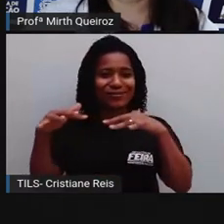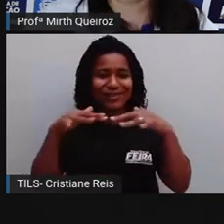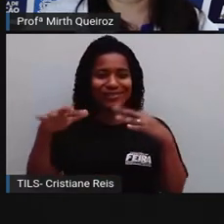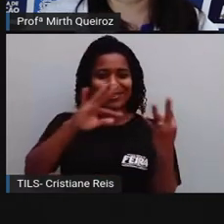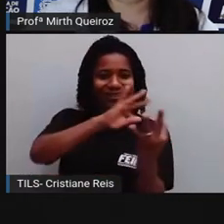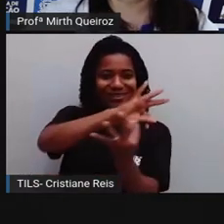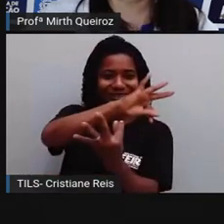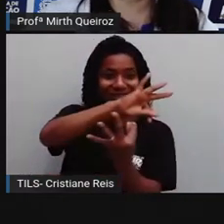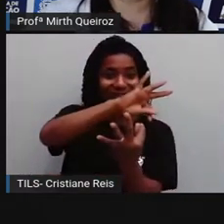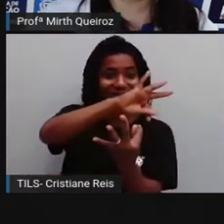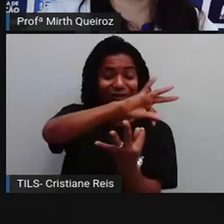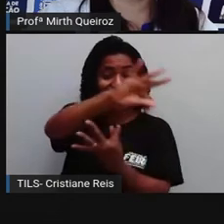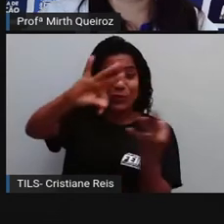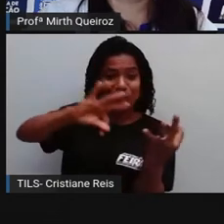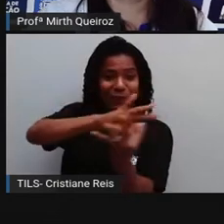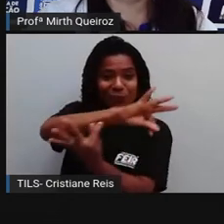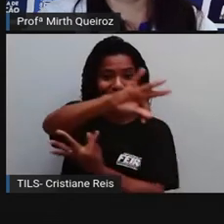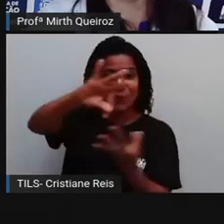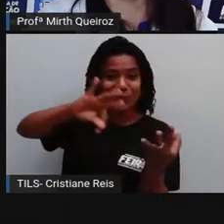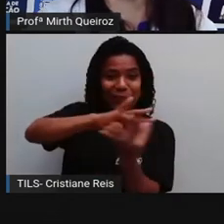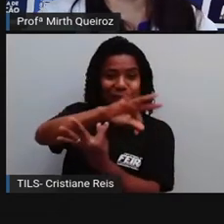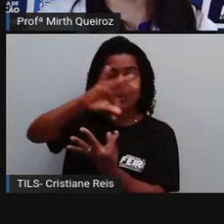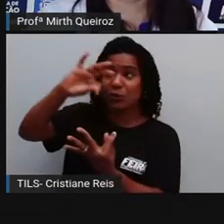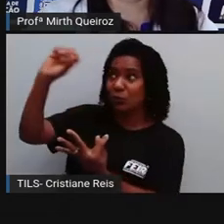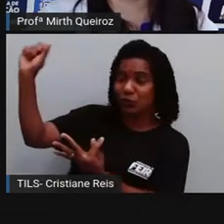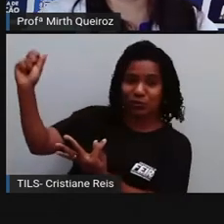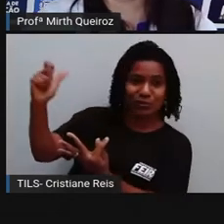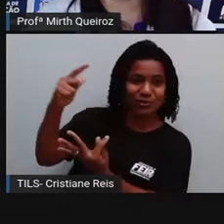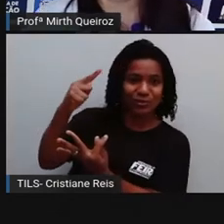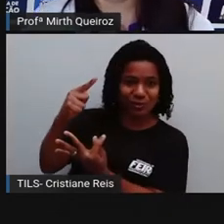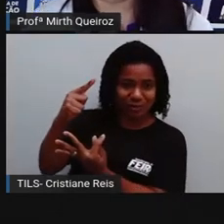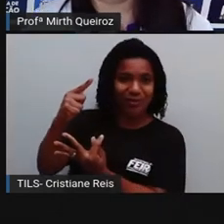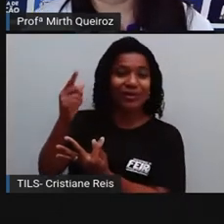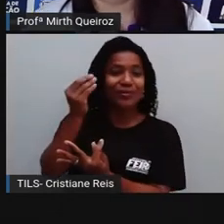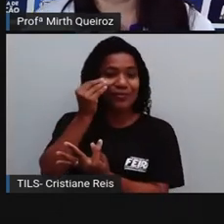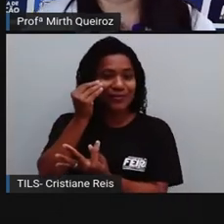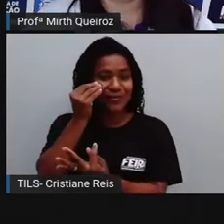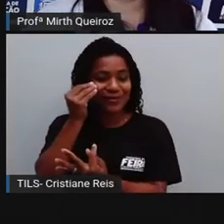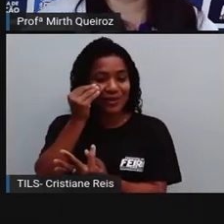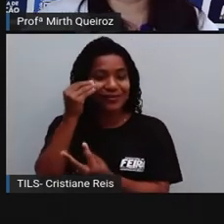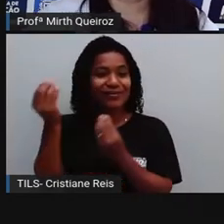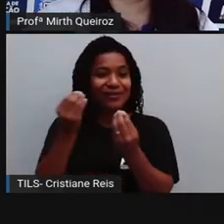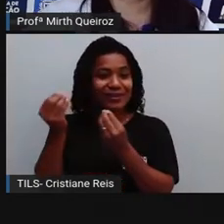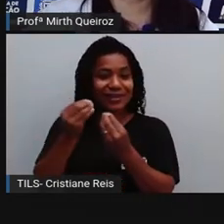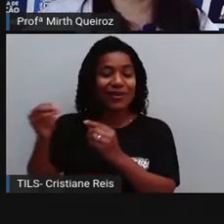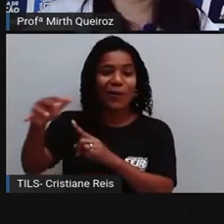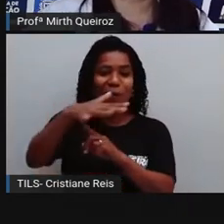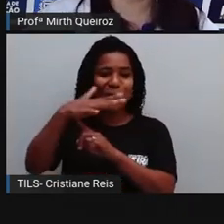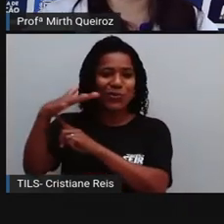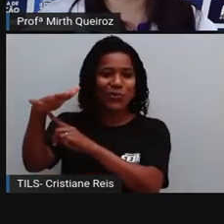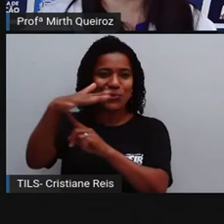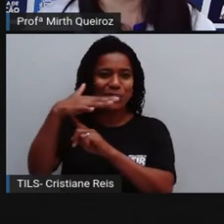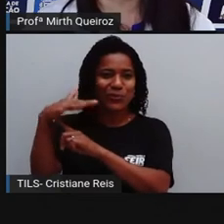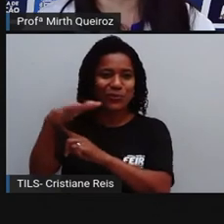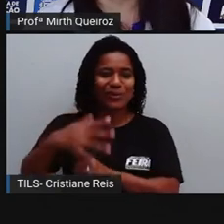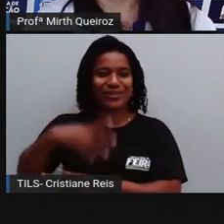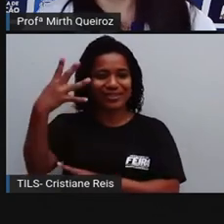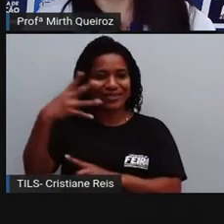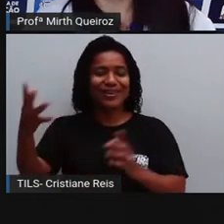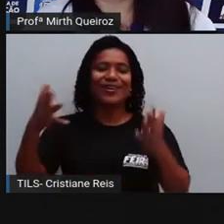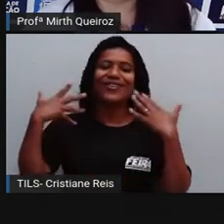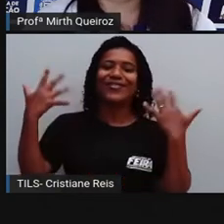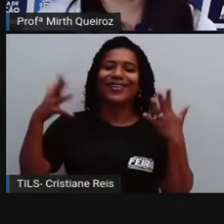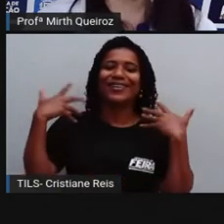movimento que a Terra faz em torno do Sol. Esse movimento dá origem às quatro estações do ano, verão,